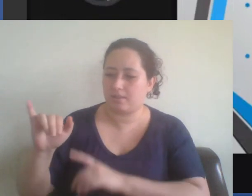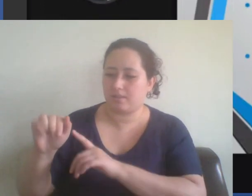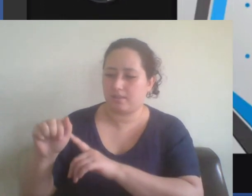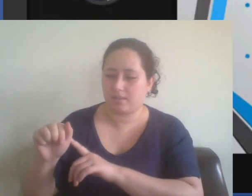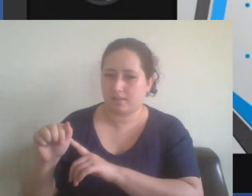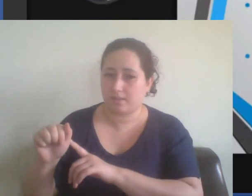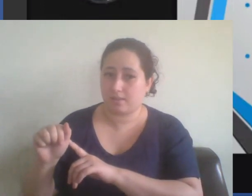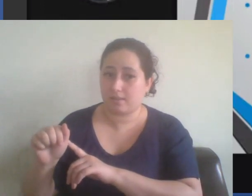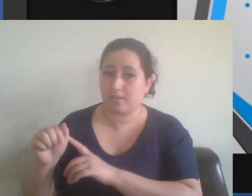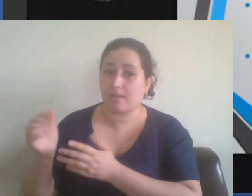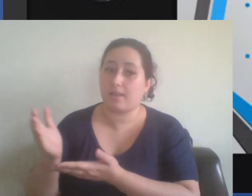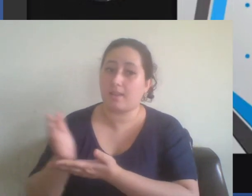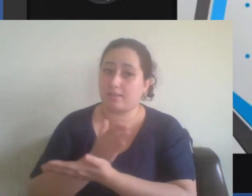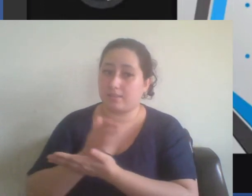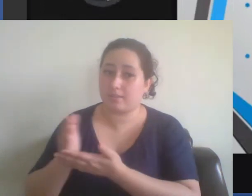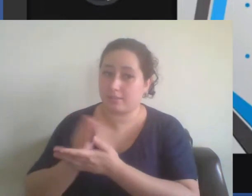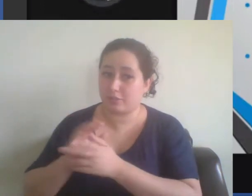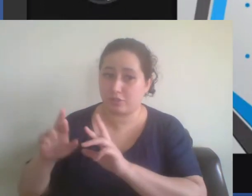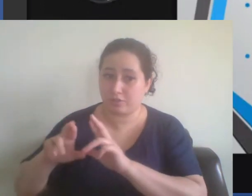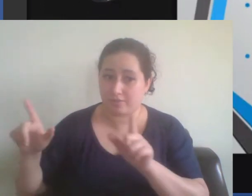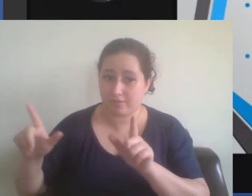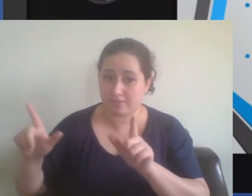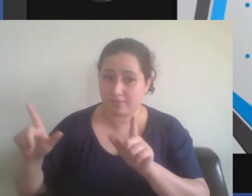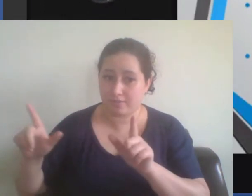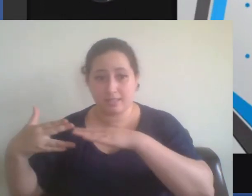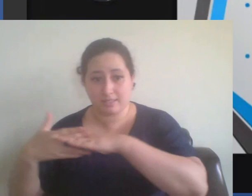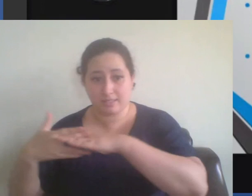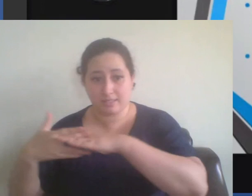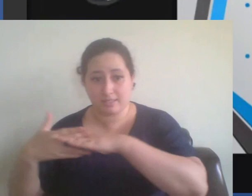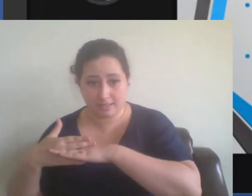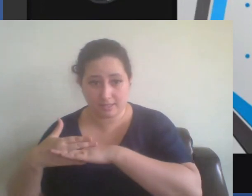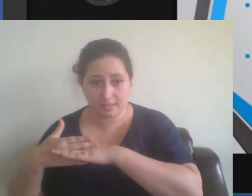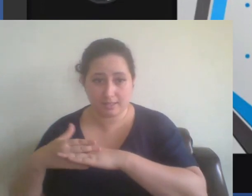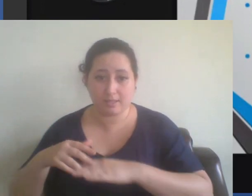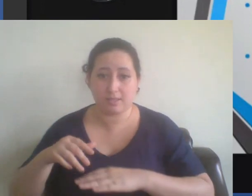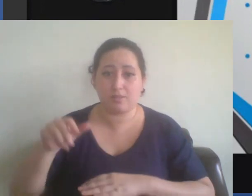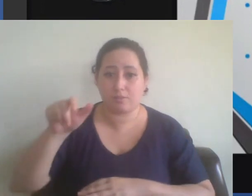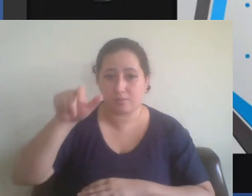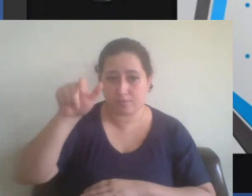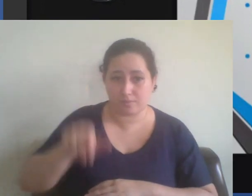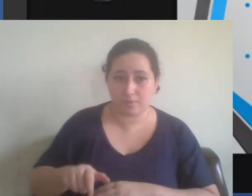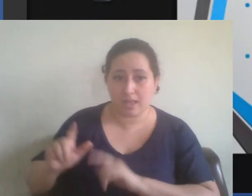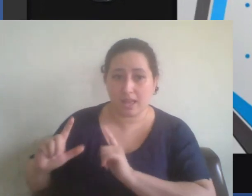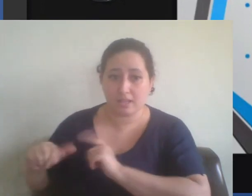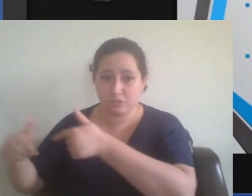diferença entre cidadão ativo e passivo,